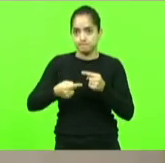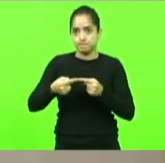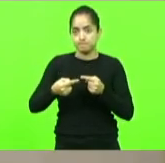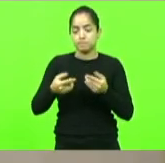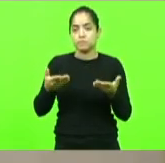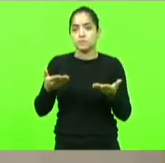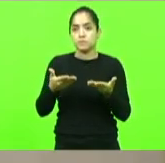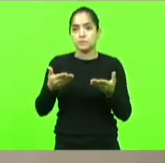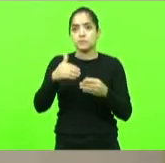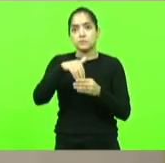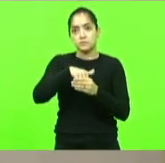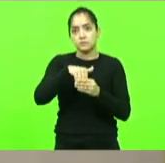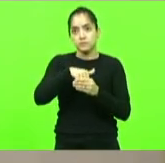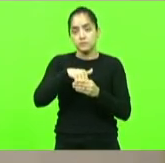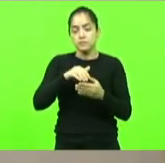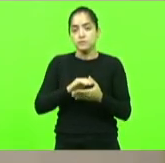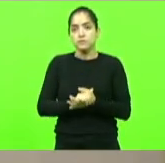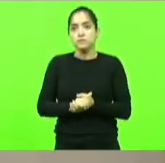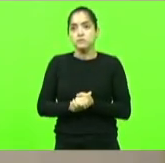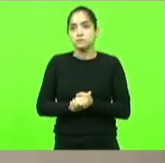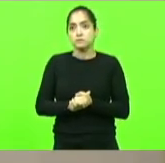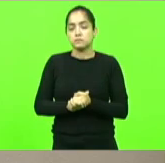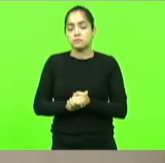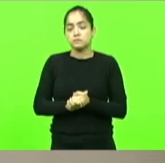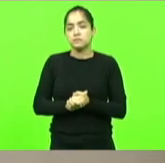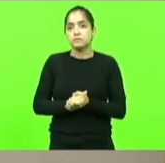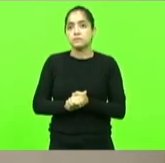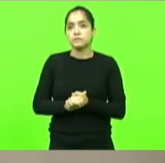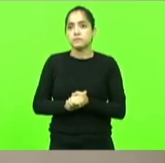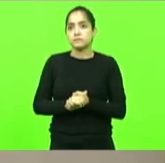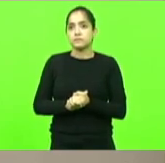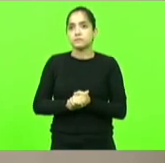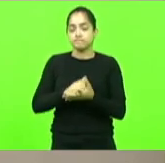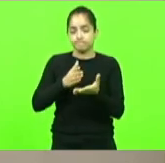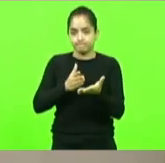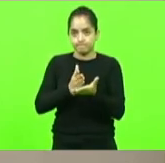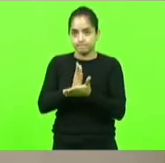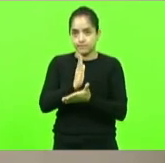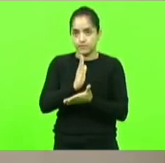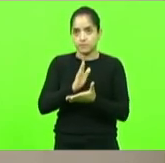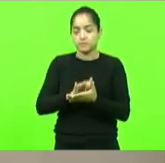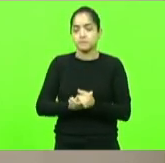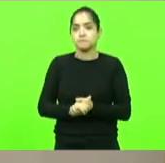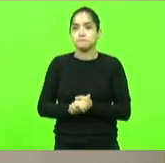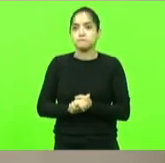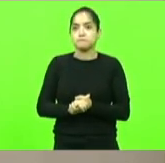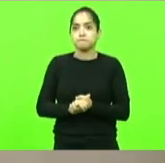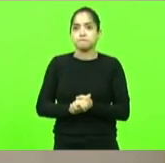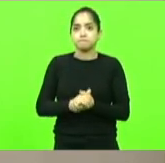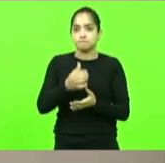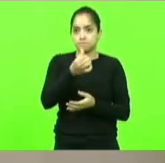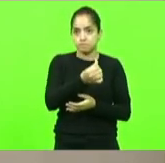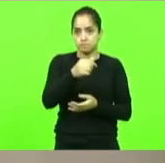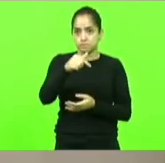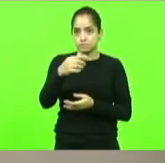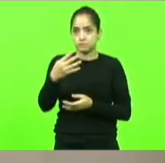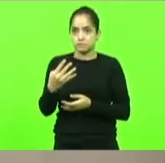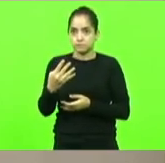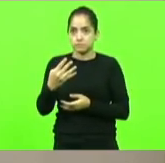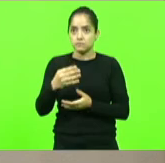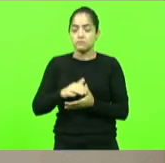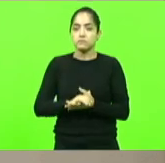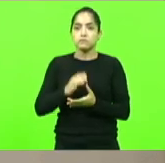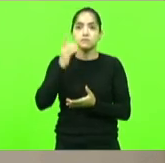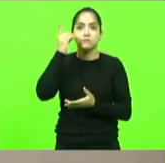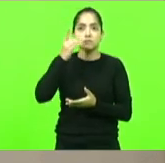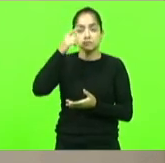quem queira discutir em votação deputados que aprovam permaneçam como se encontra aprovado por unanimidade moção 674 autor deputado sargento